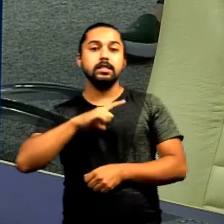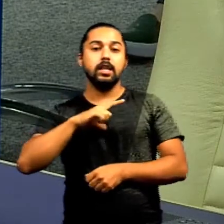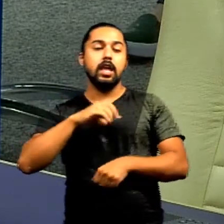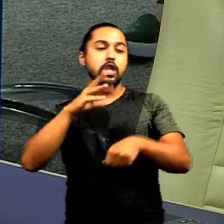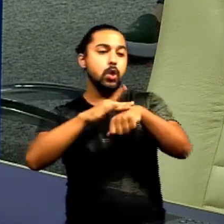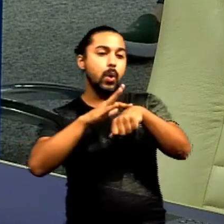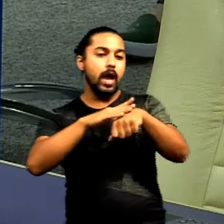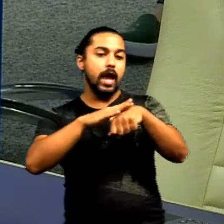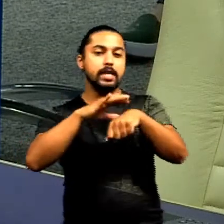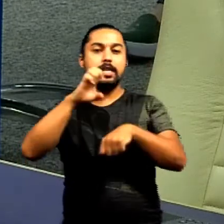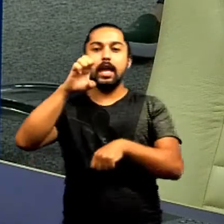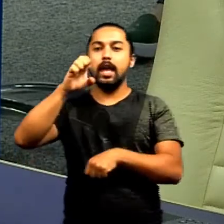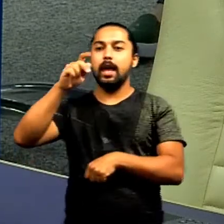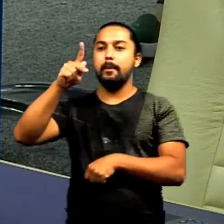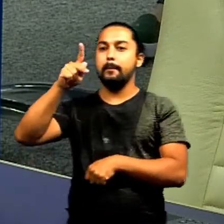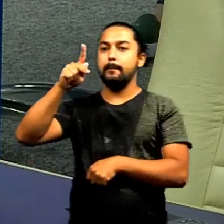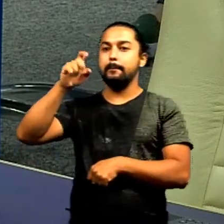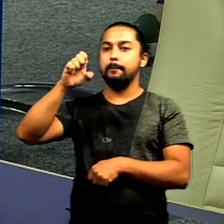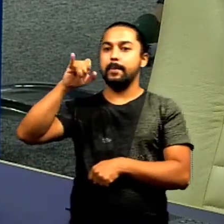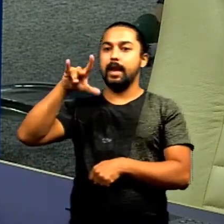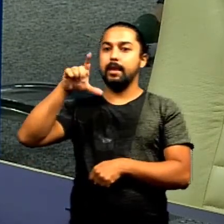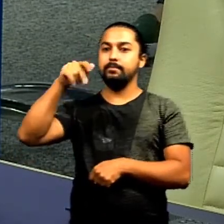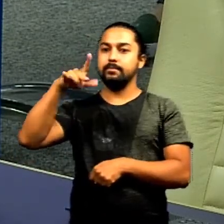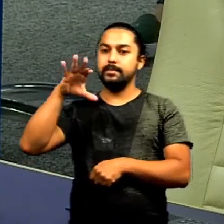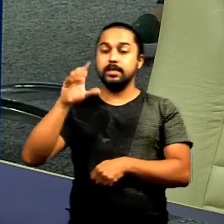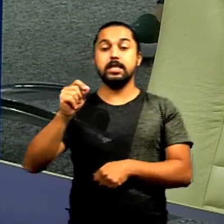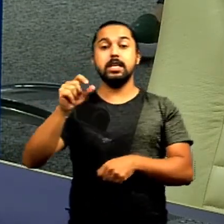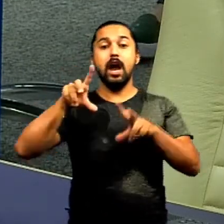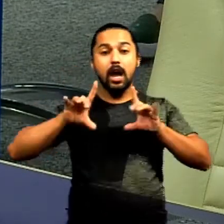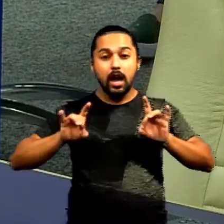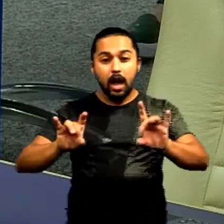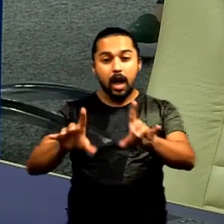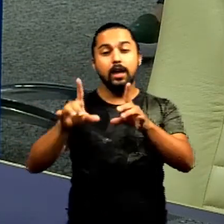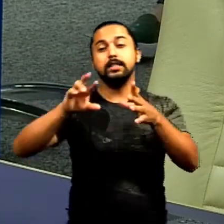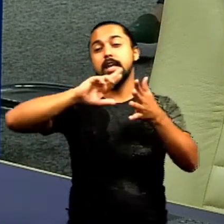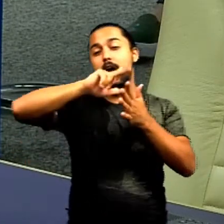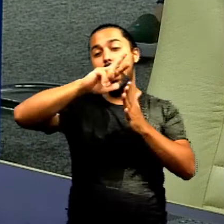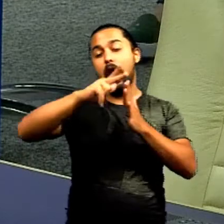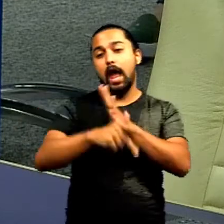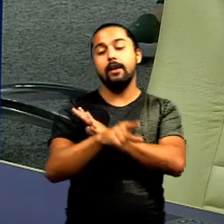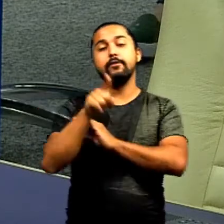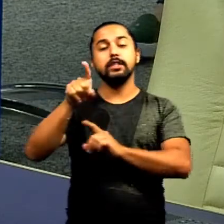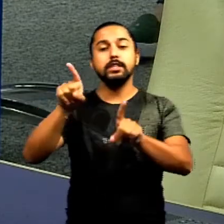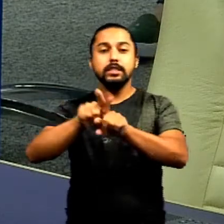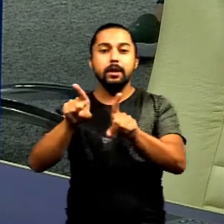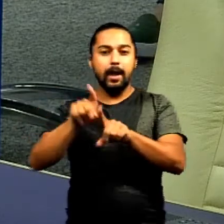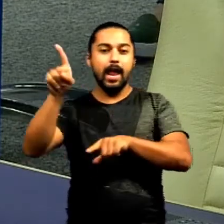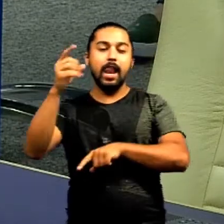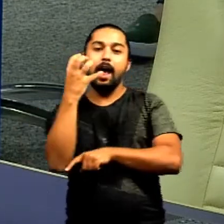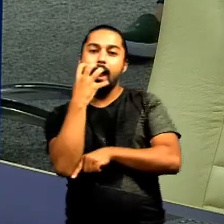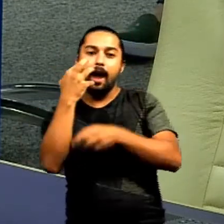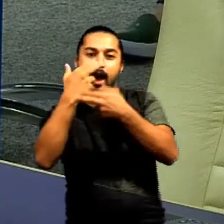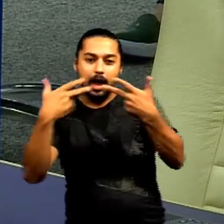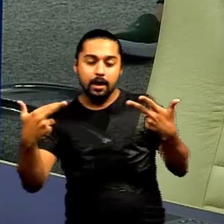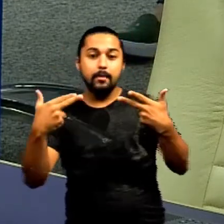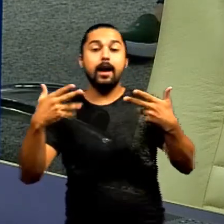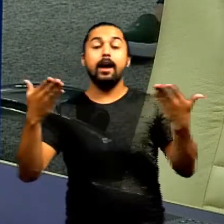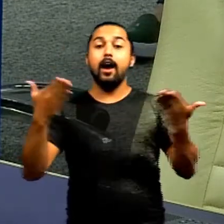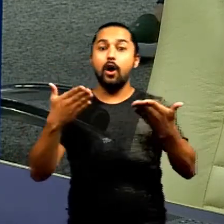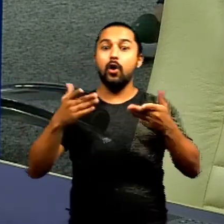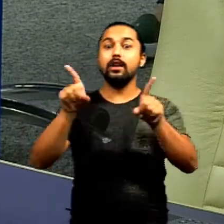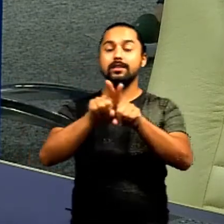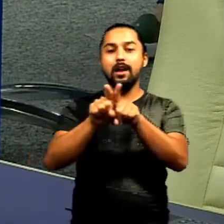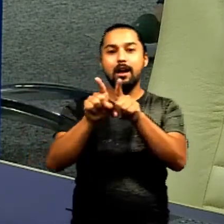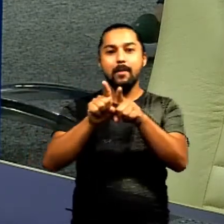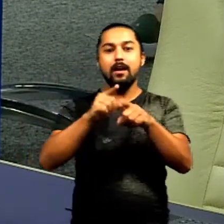epilepsia tratamentos com câncer e agora vereador Zander você também que é da causa animal deve estar vendo a tendência dos